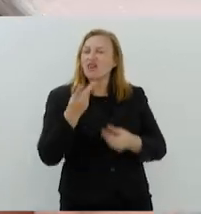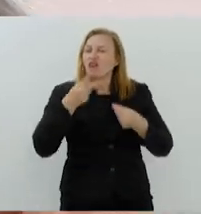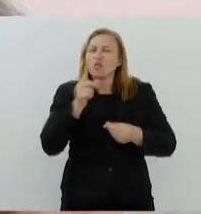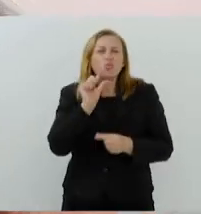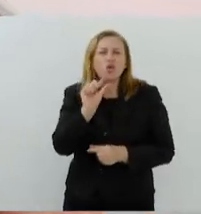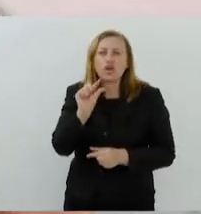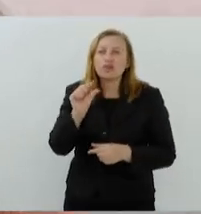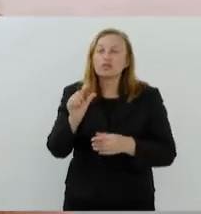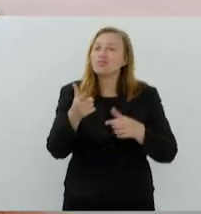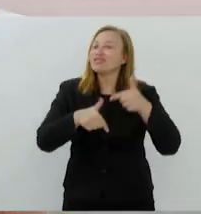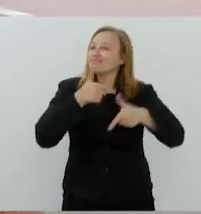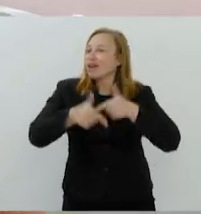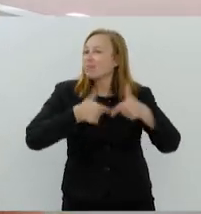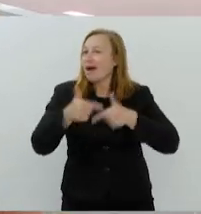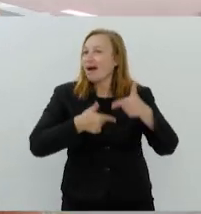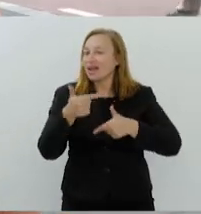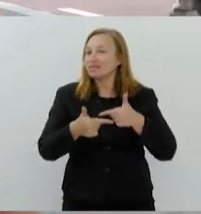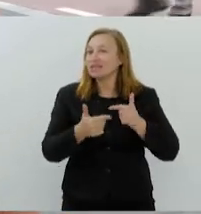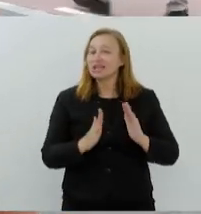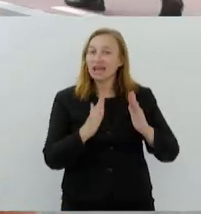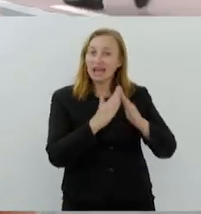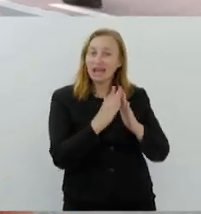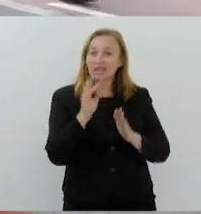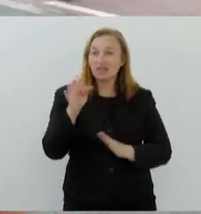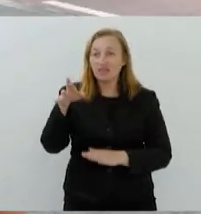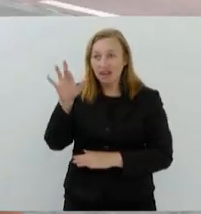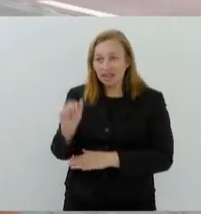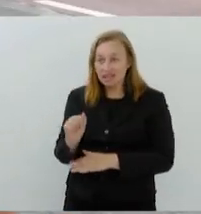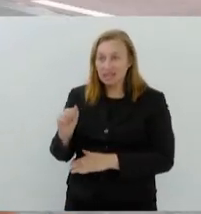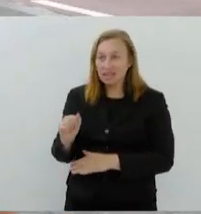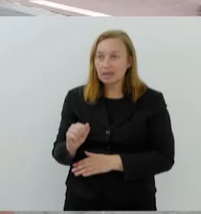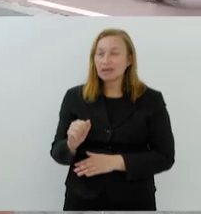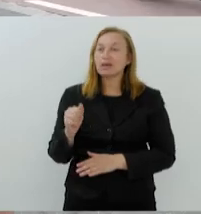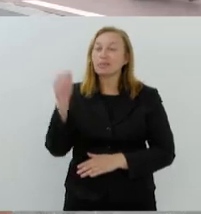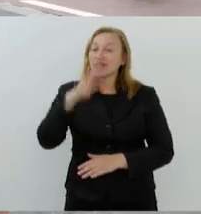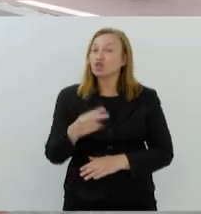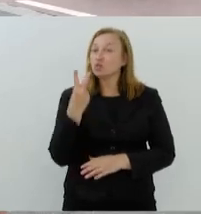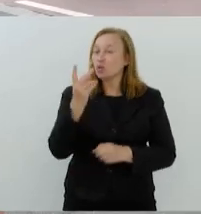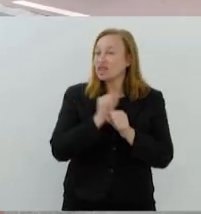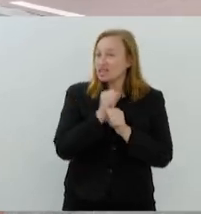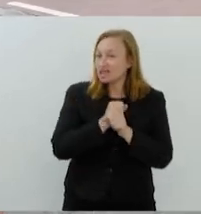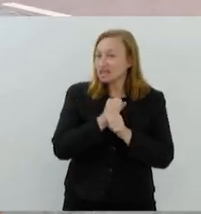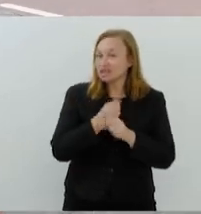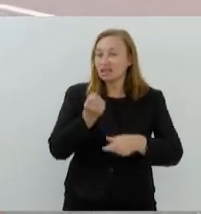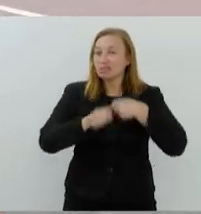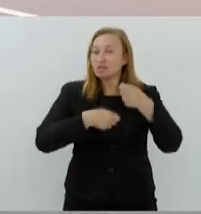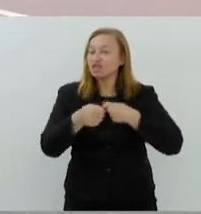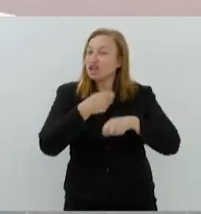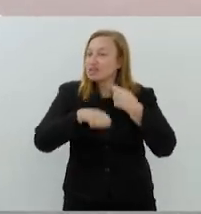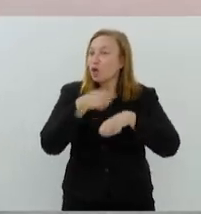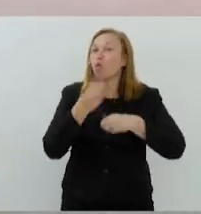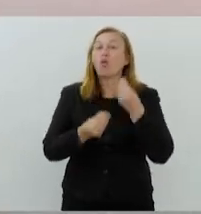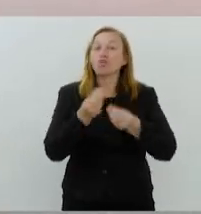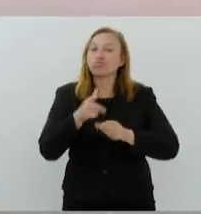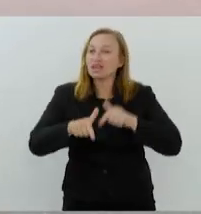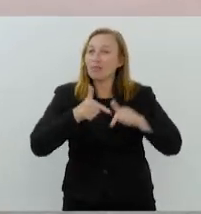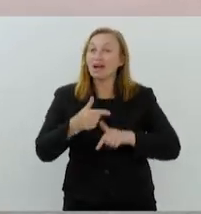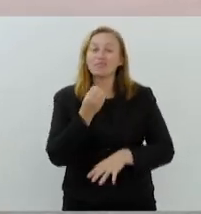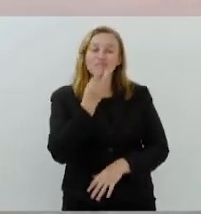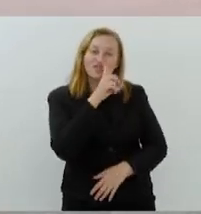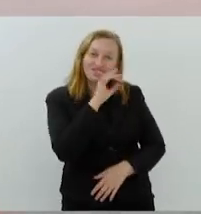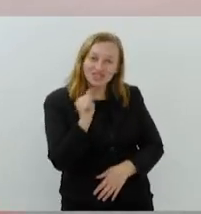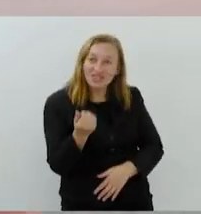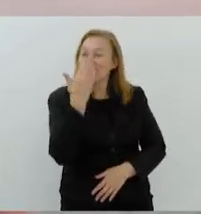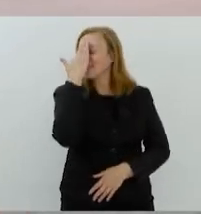a gente sobre esse trabalho realizado na Casa França Brasil. São dois anos à frente da casa. Conta como tem sido esse trabalho. Bom dia,